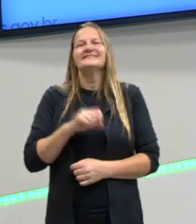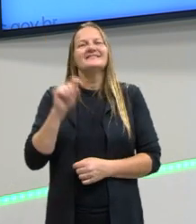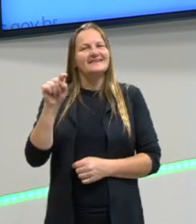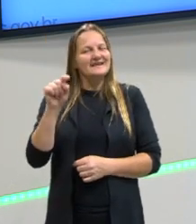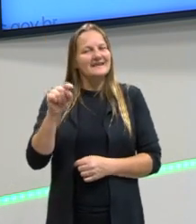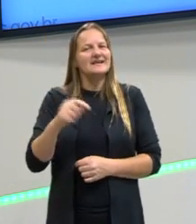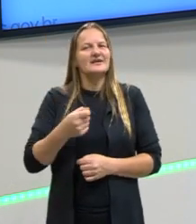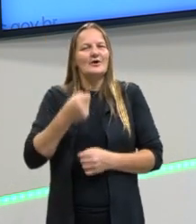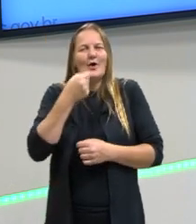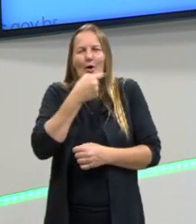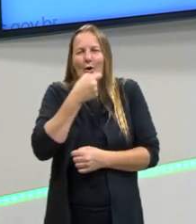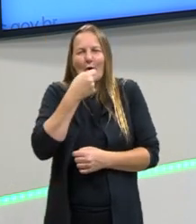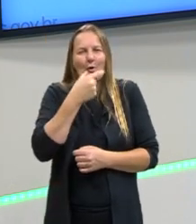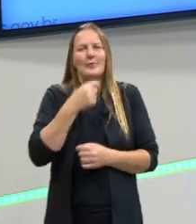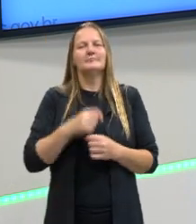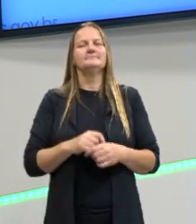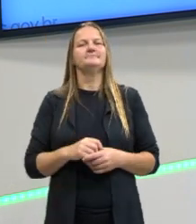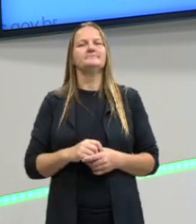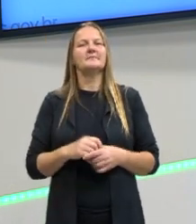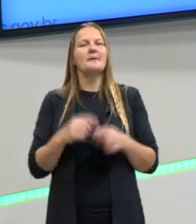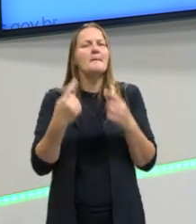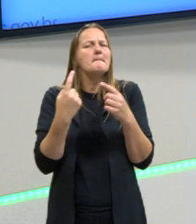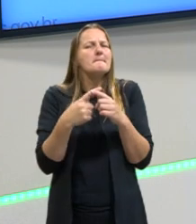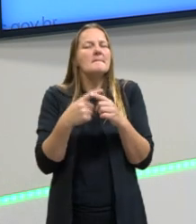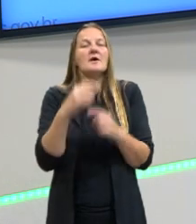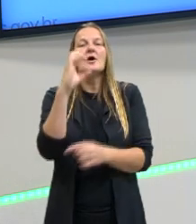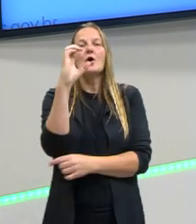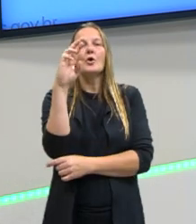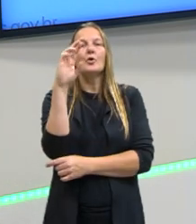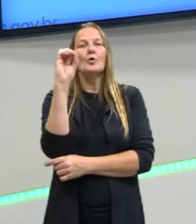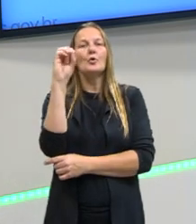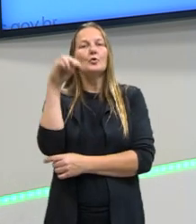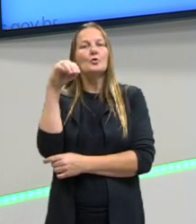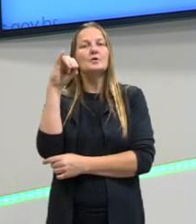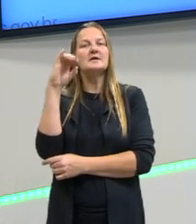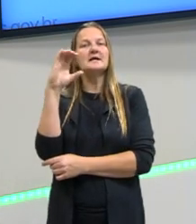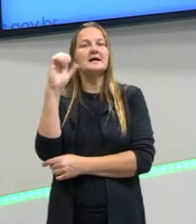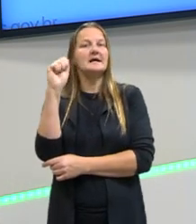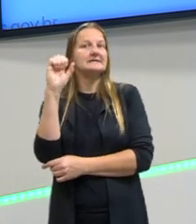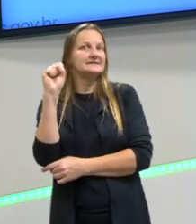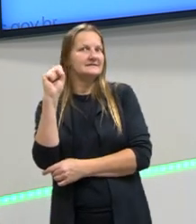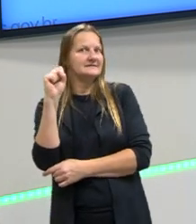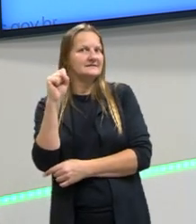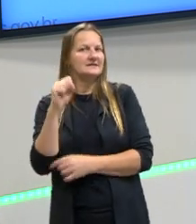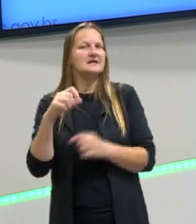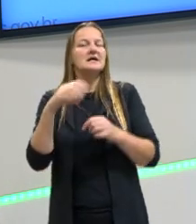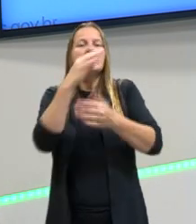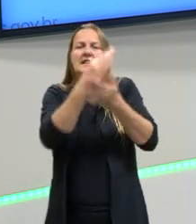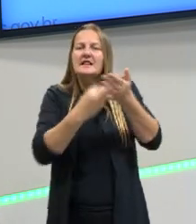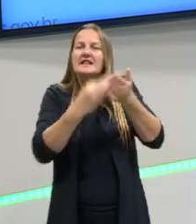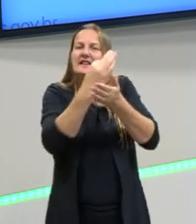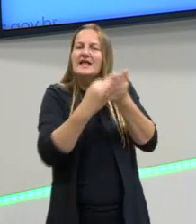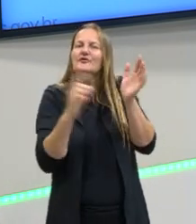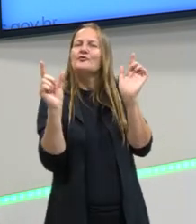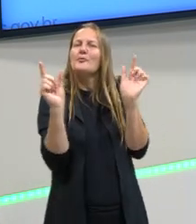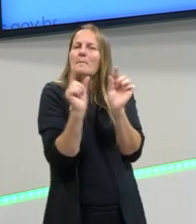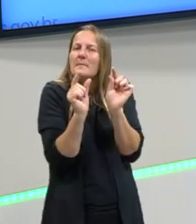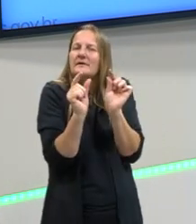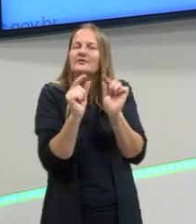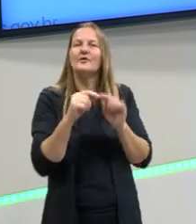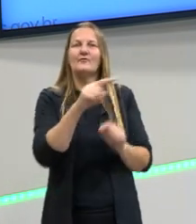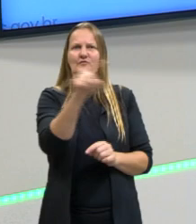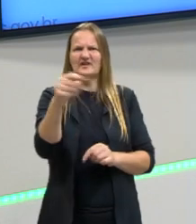pelas crônicas dele e ele trabalha com crônicas que são textos menores. Então de repente se vocês não têm o hábito de ler